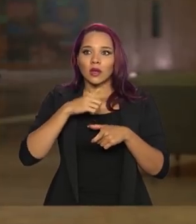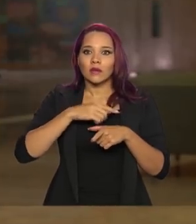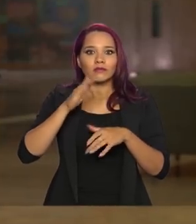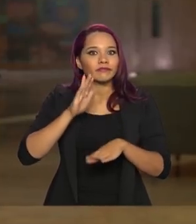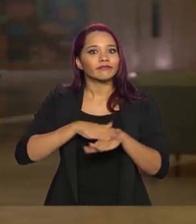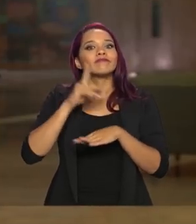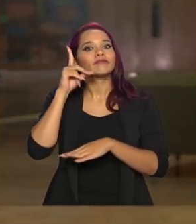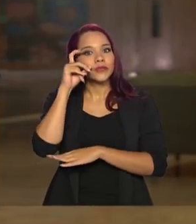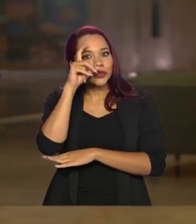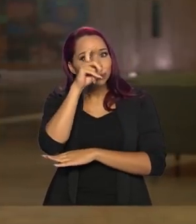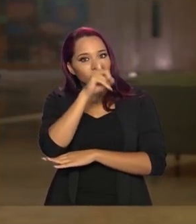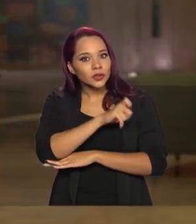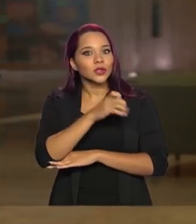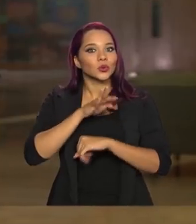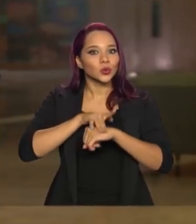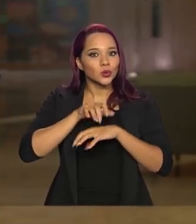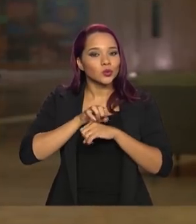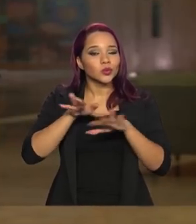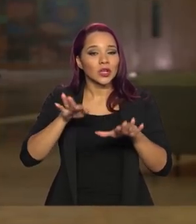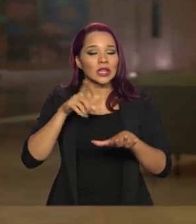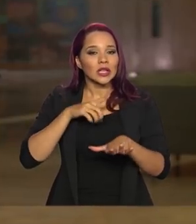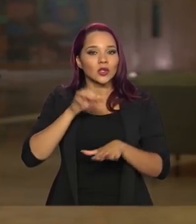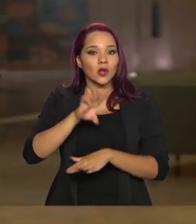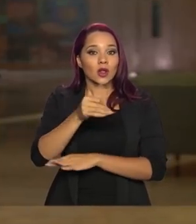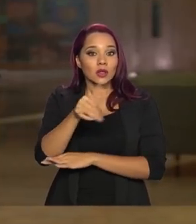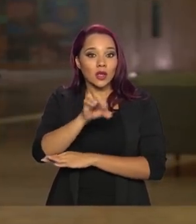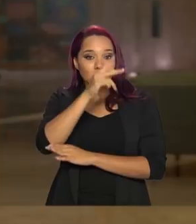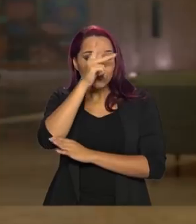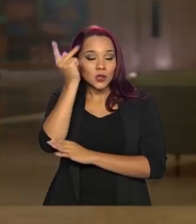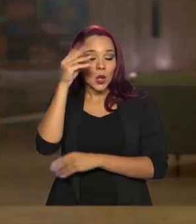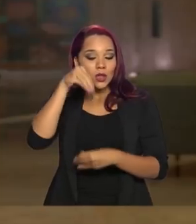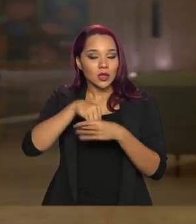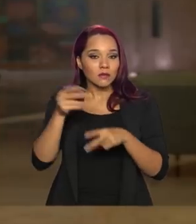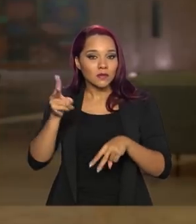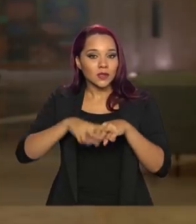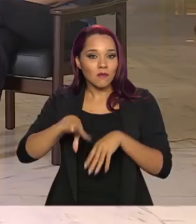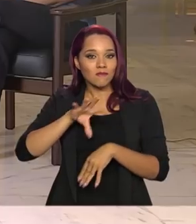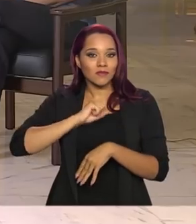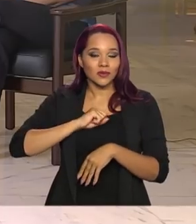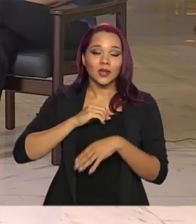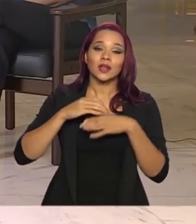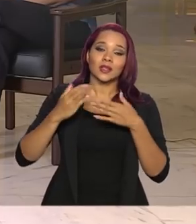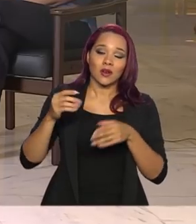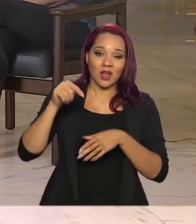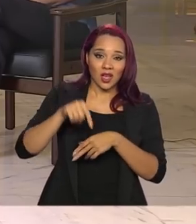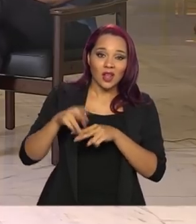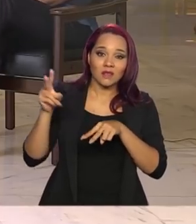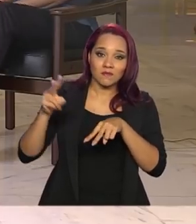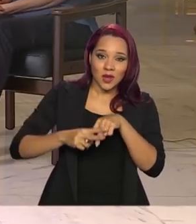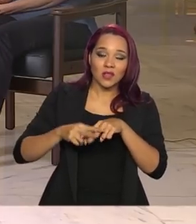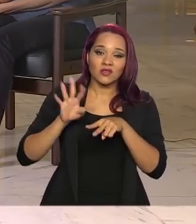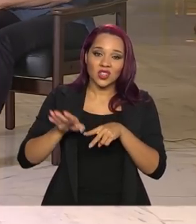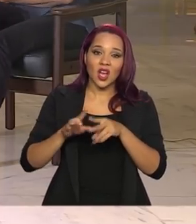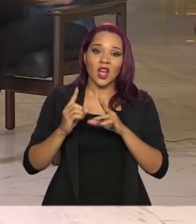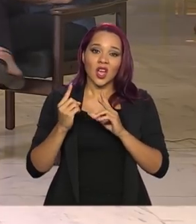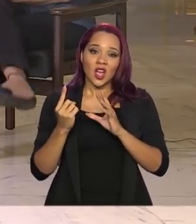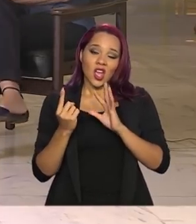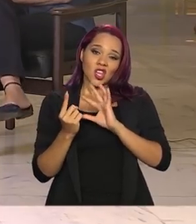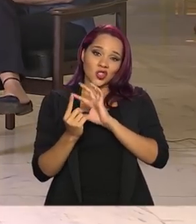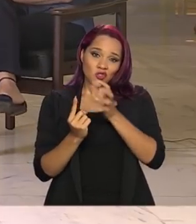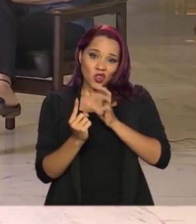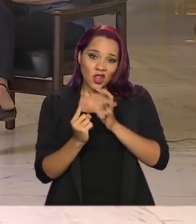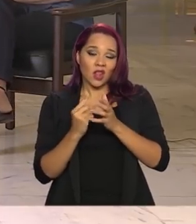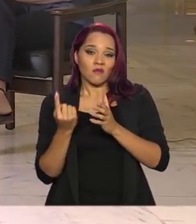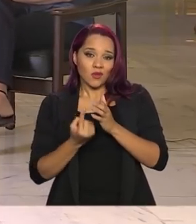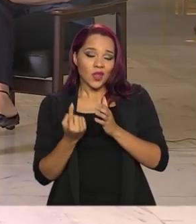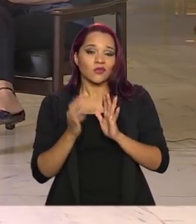complexos, há registros de apenas 10 infectados. Então, até os presos pelo seu próprio isolamento estão